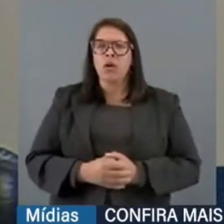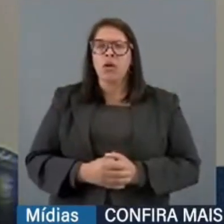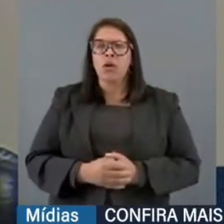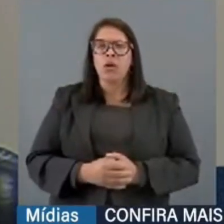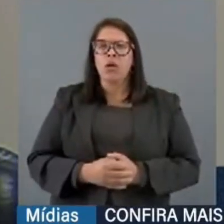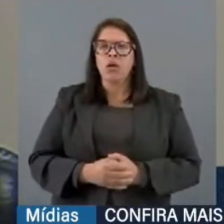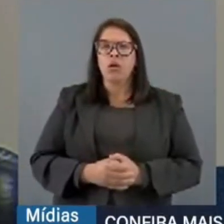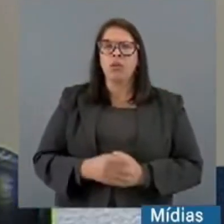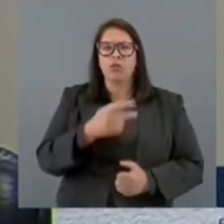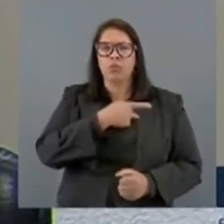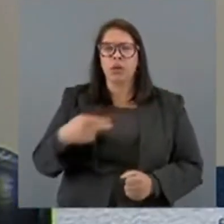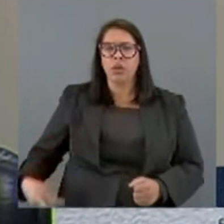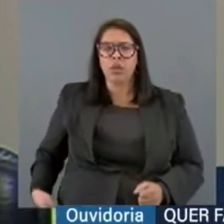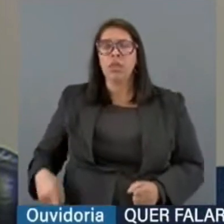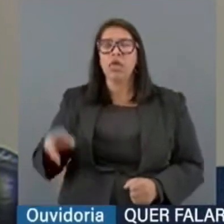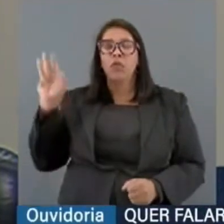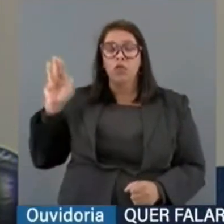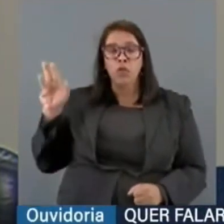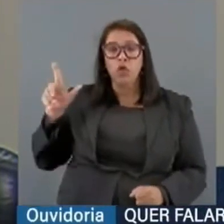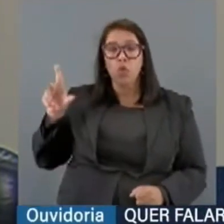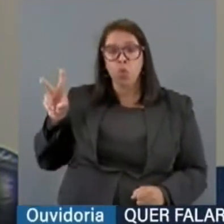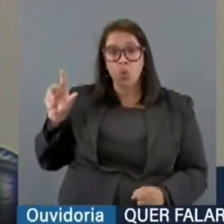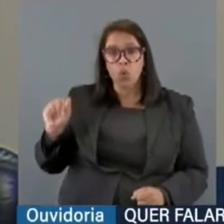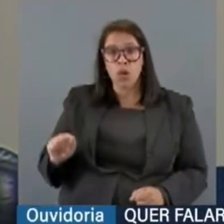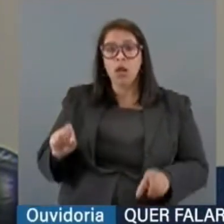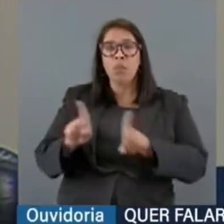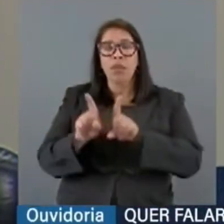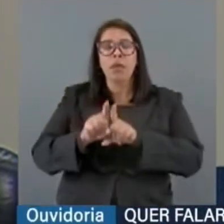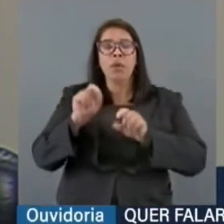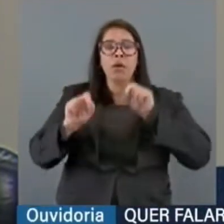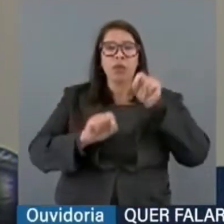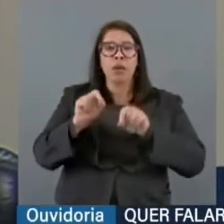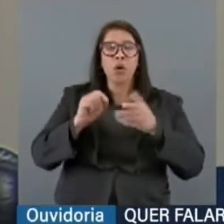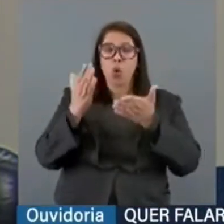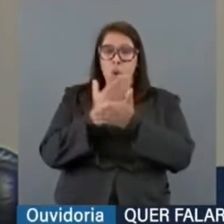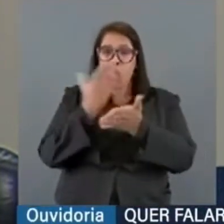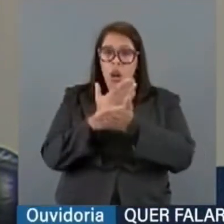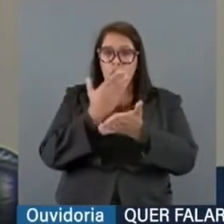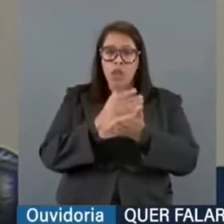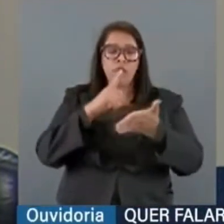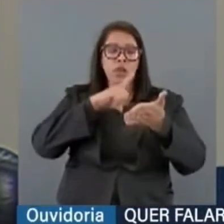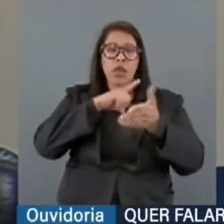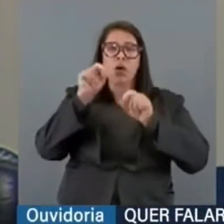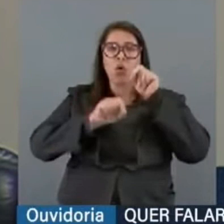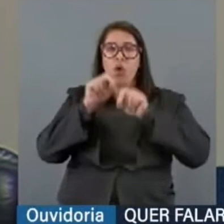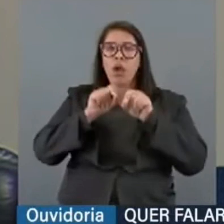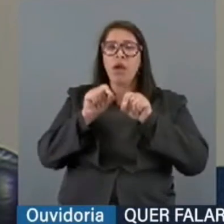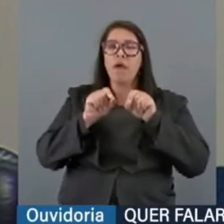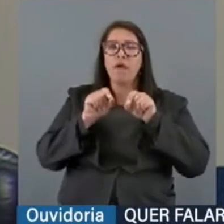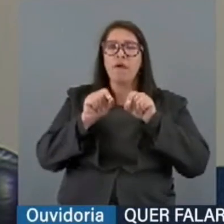Luiz Inácio Lula da Silva, mas também e, sobretudo, o livro busca traçar